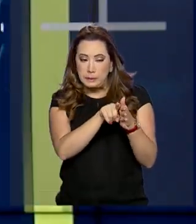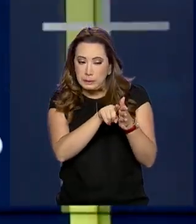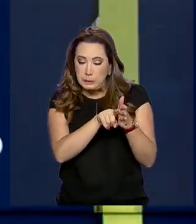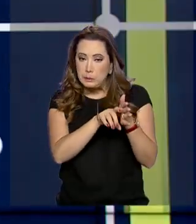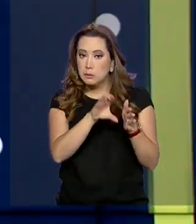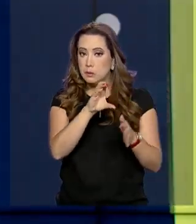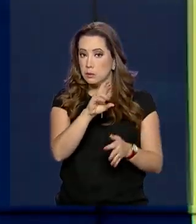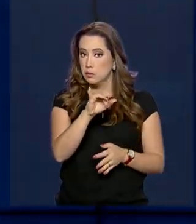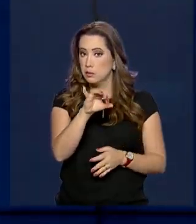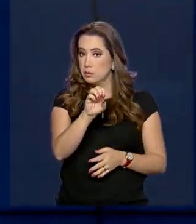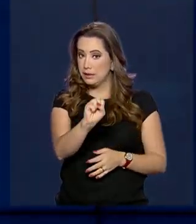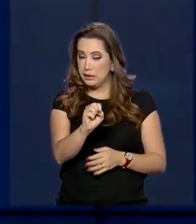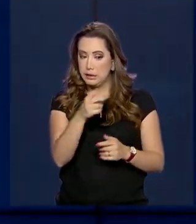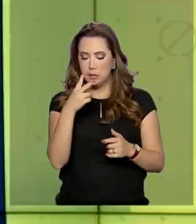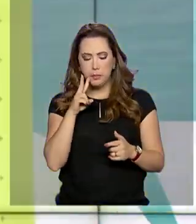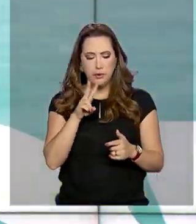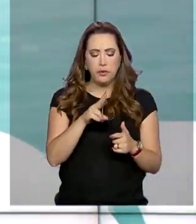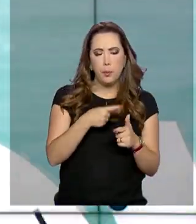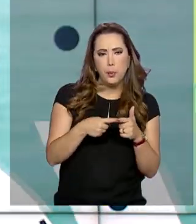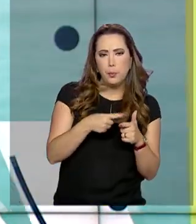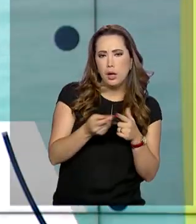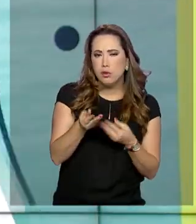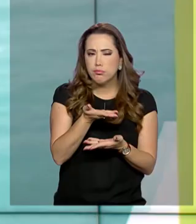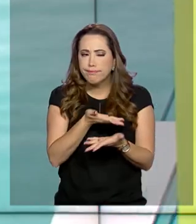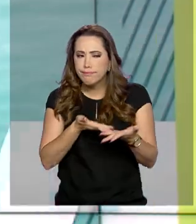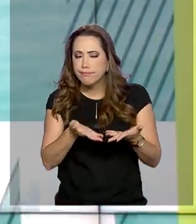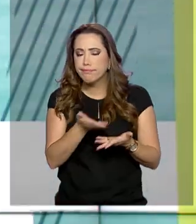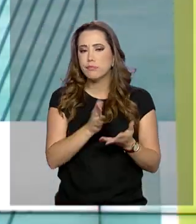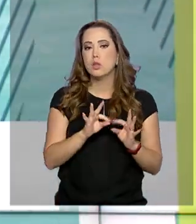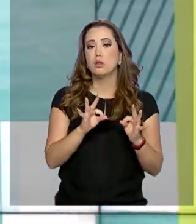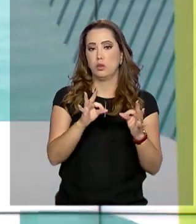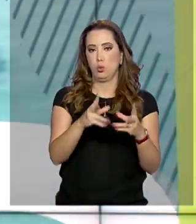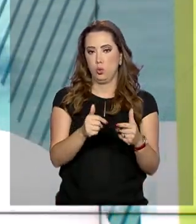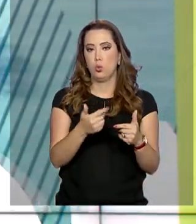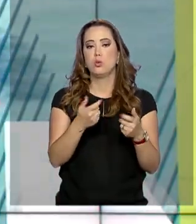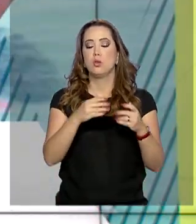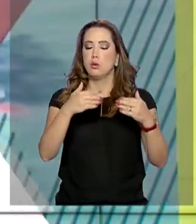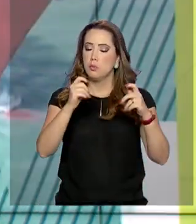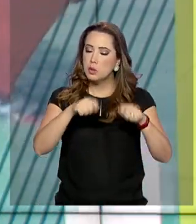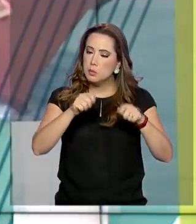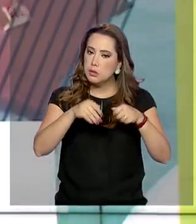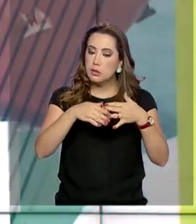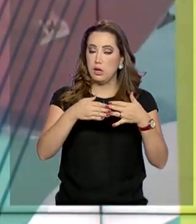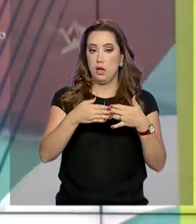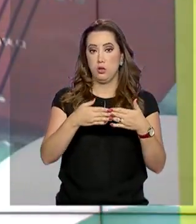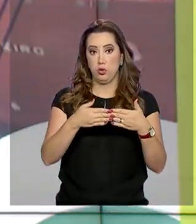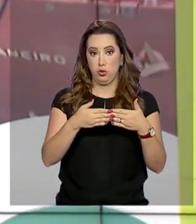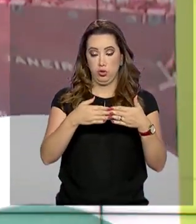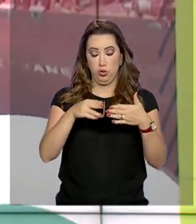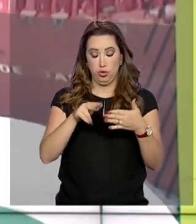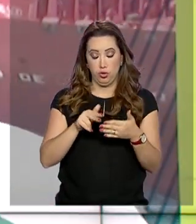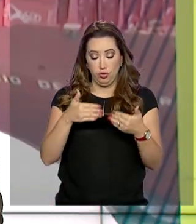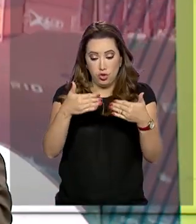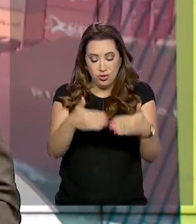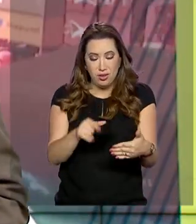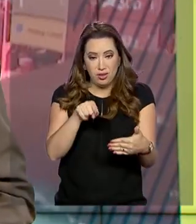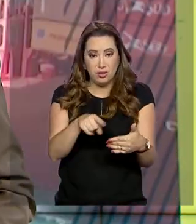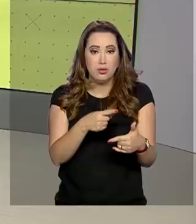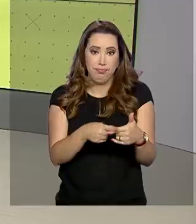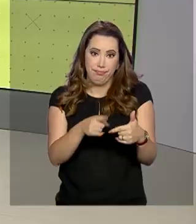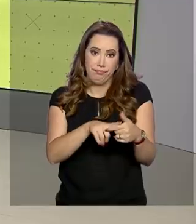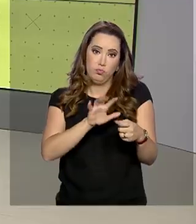Bolsonaro para monitorar e articular todas as ações de governo para o enfrentamento do coronavírus fez a primeira reunião.